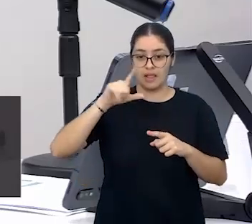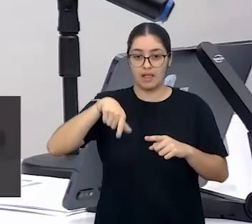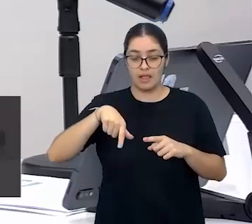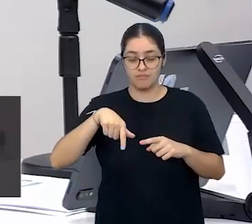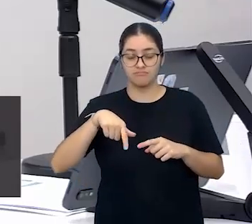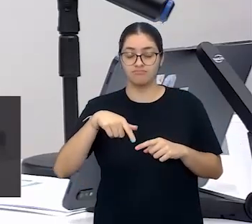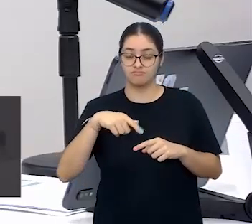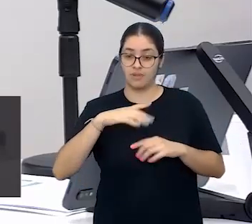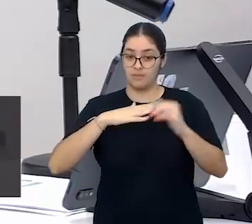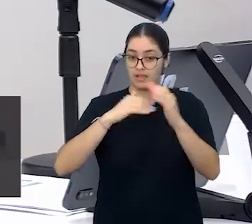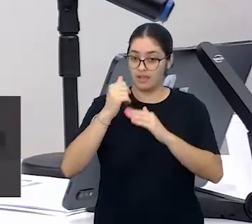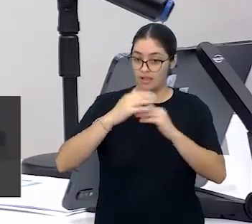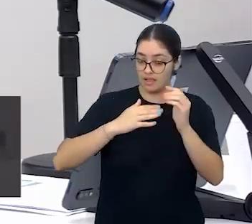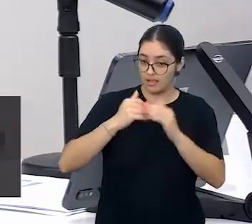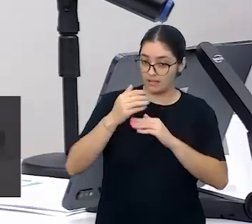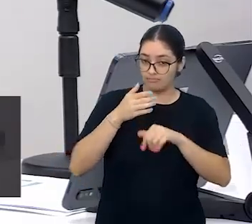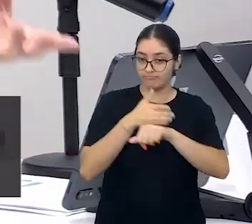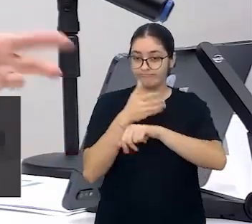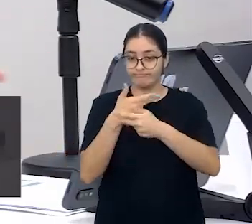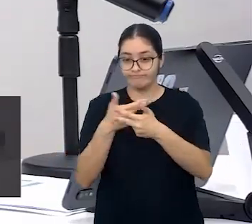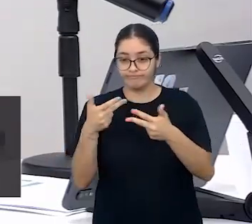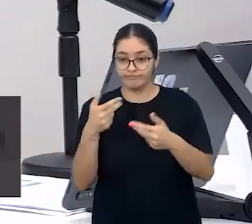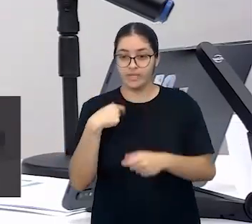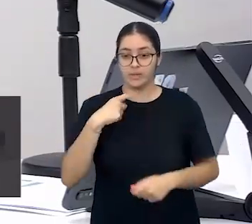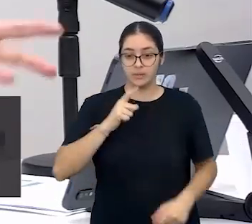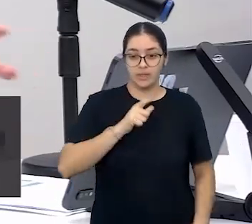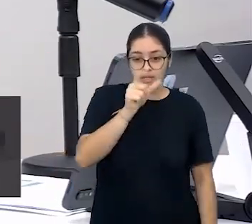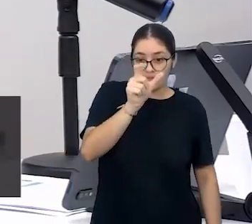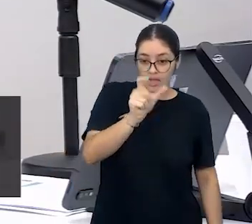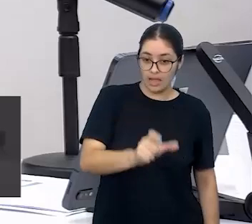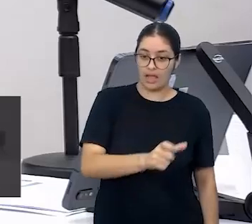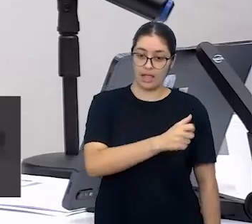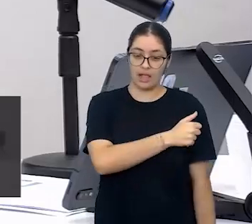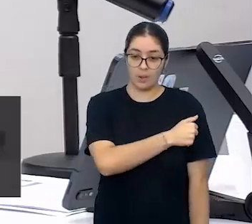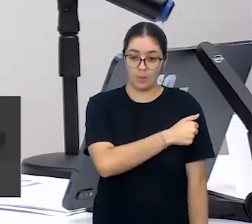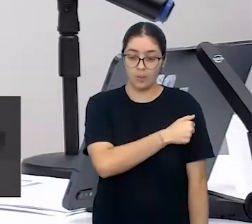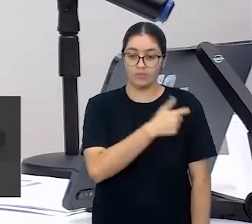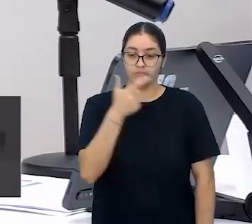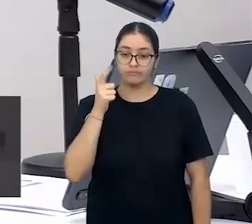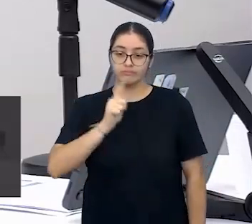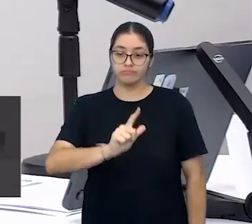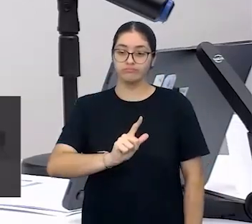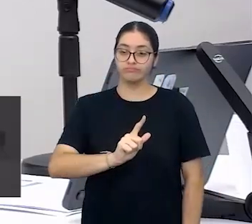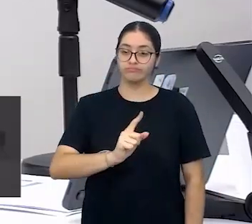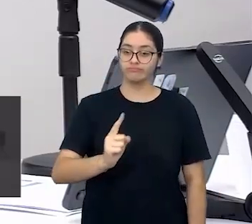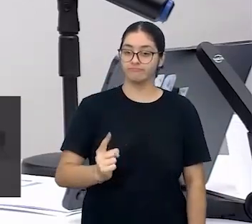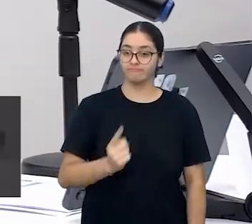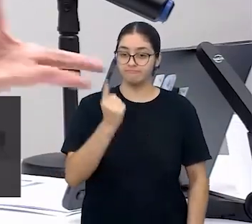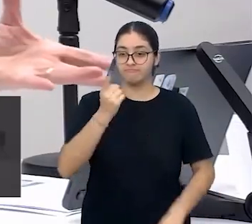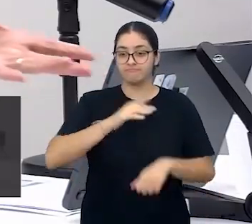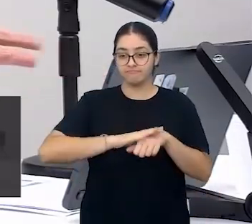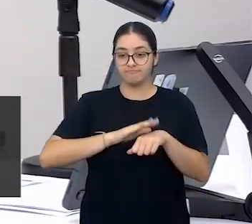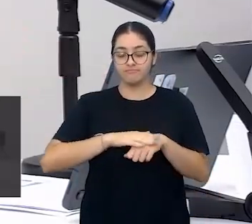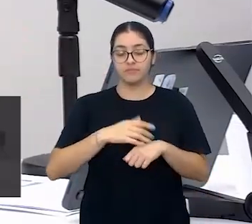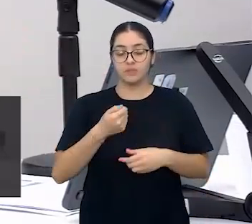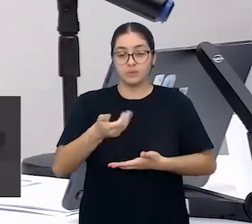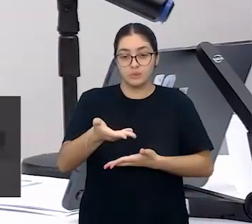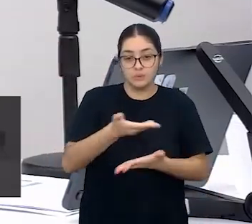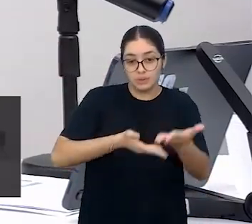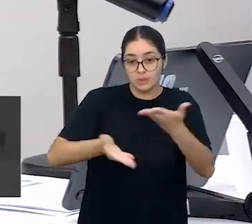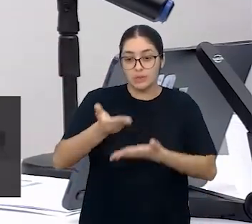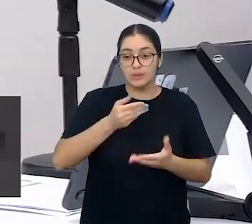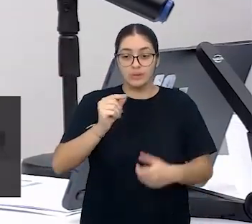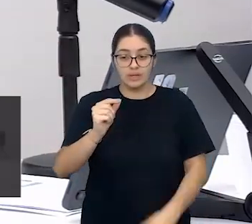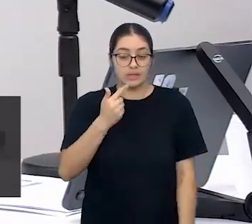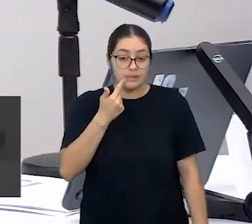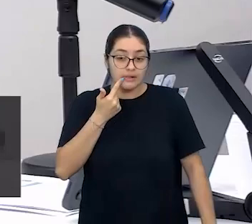participação em atividades. Eu tenho esse indivíduo autônomo, competente, para interagir com a língua